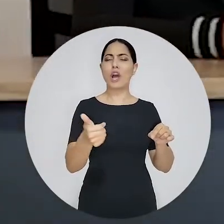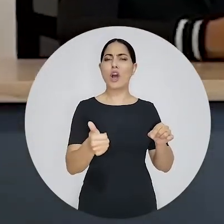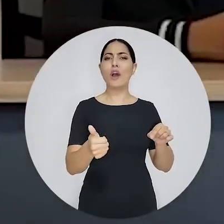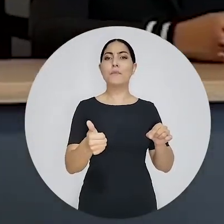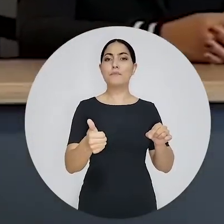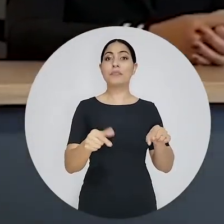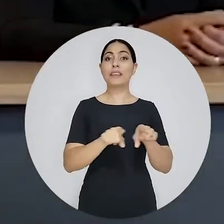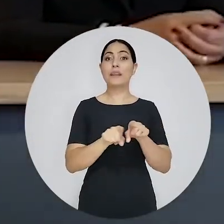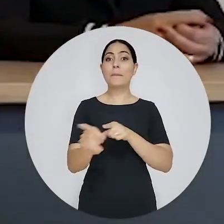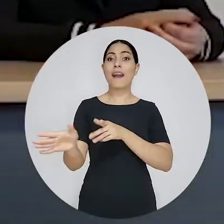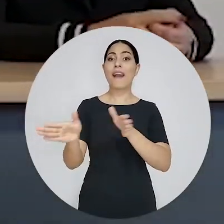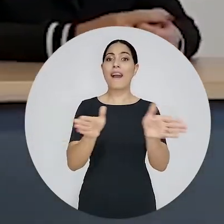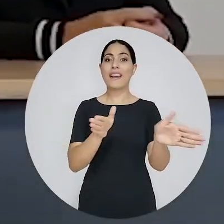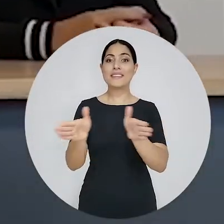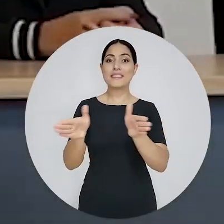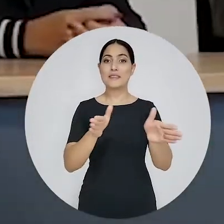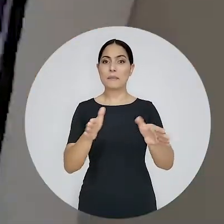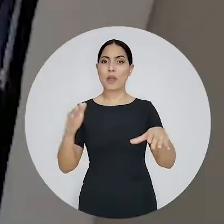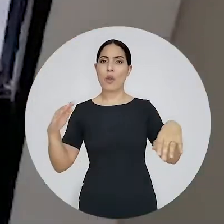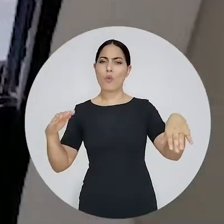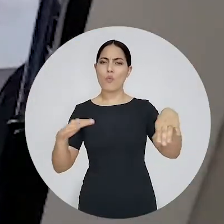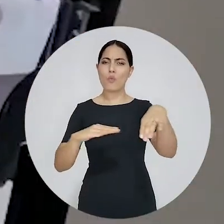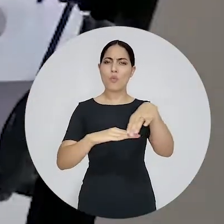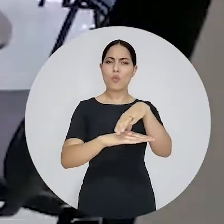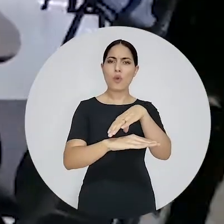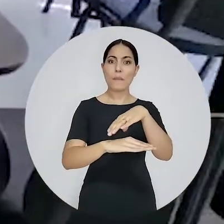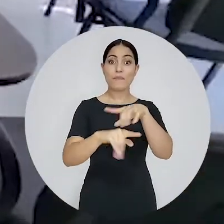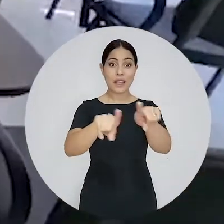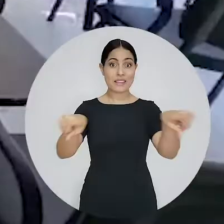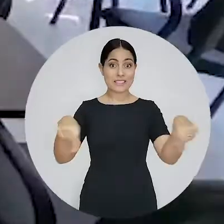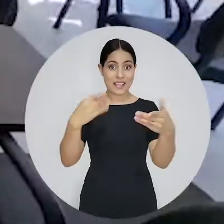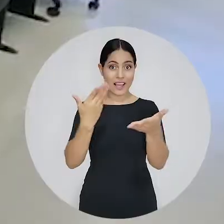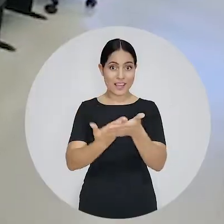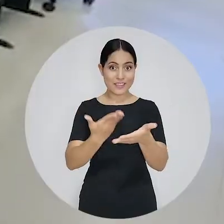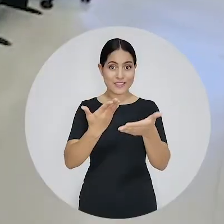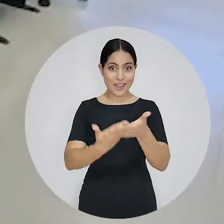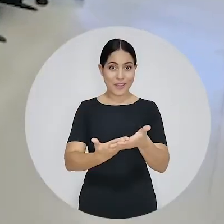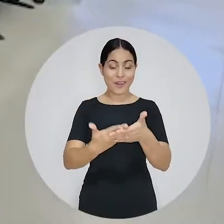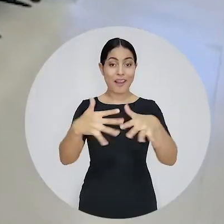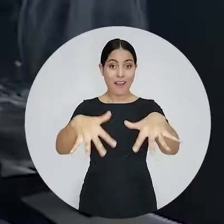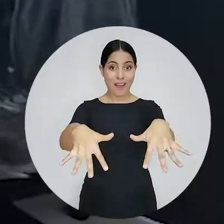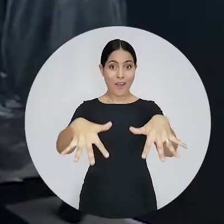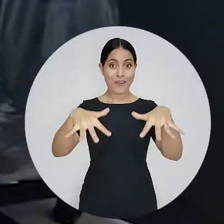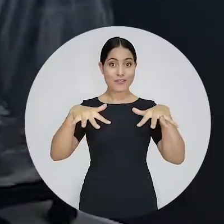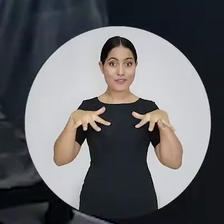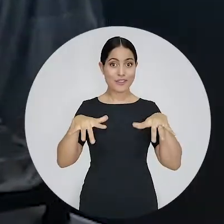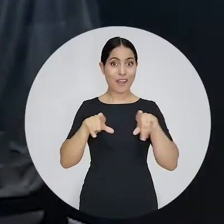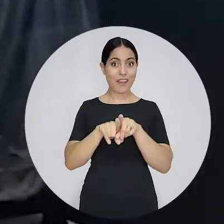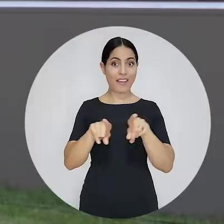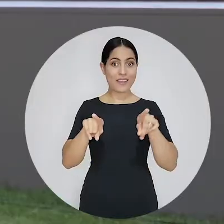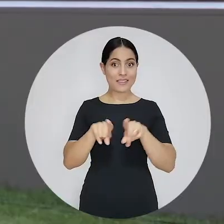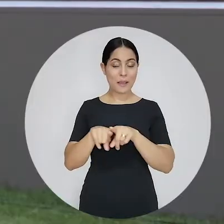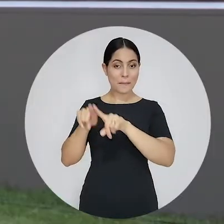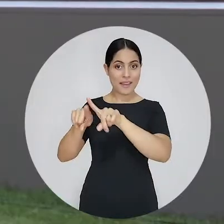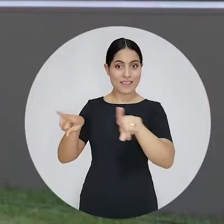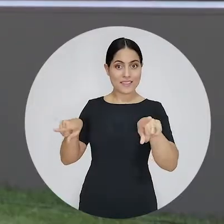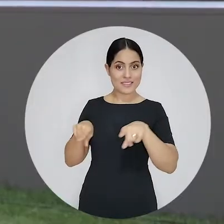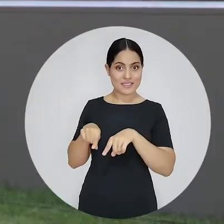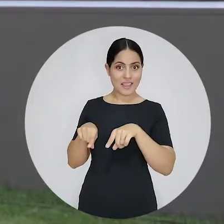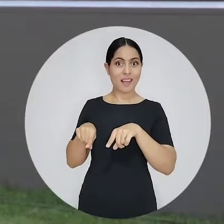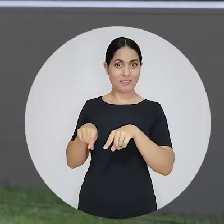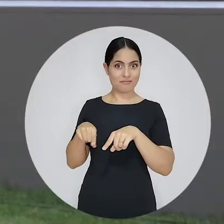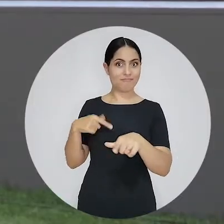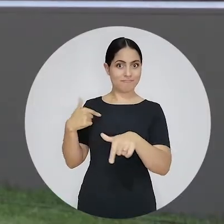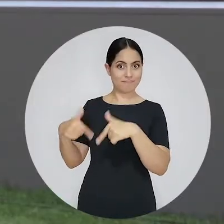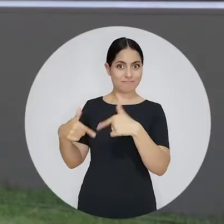espaços amplos, acessibilidade, estacionamento, sala de aula, auditório e co-working. Estamos aqui em